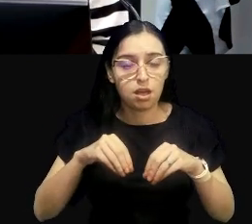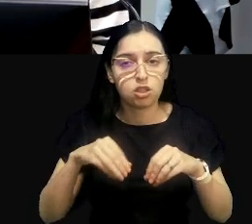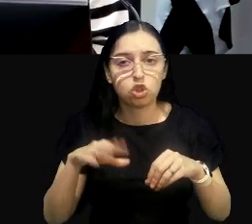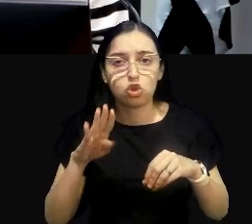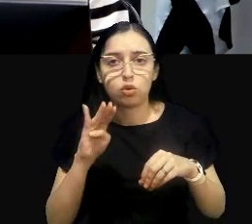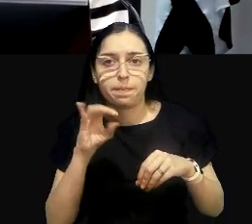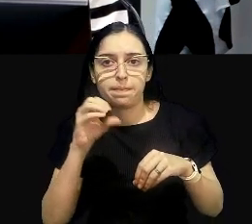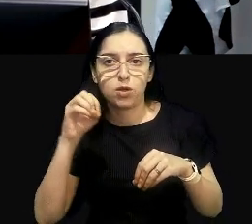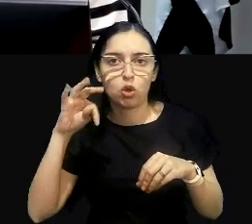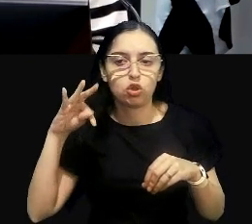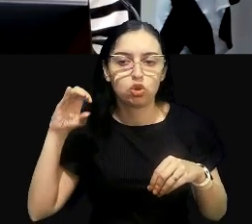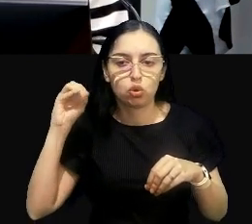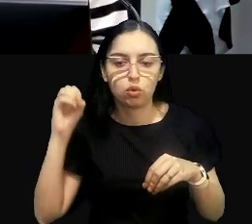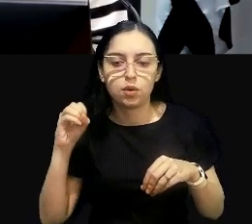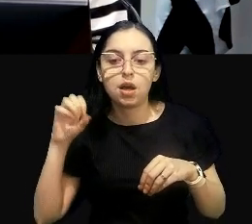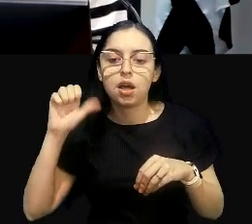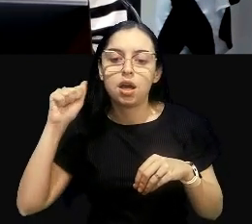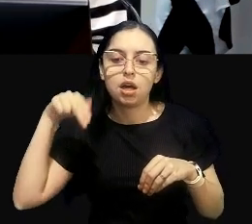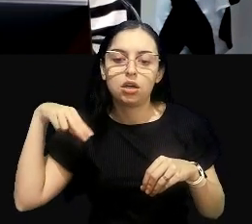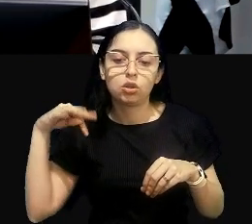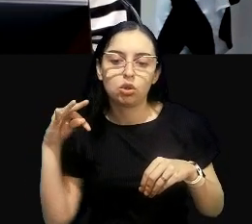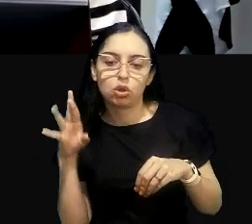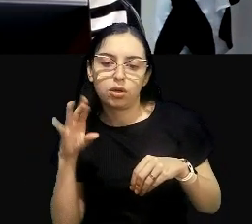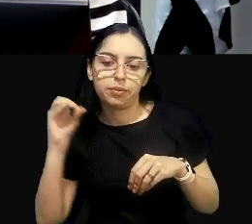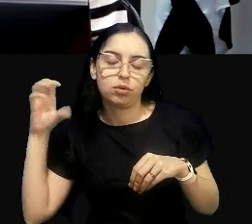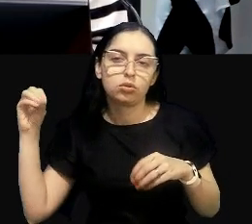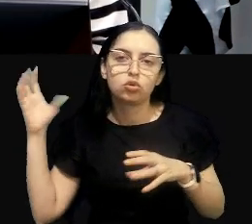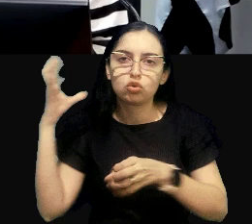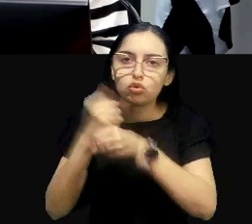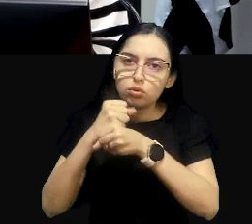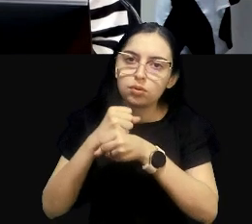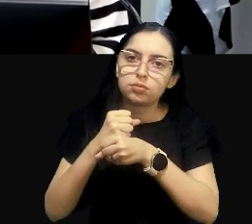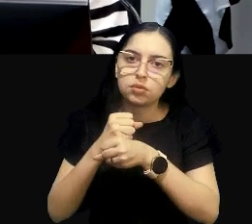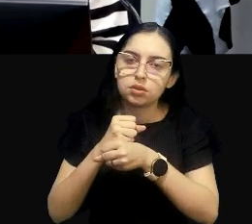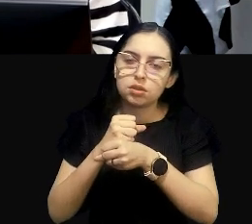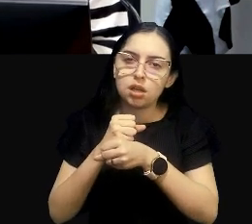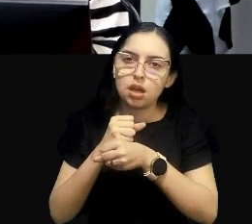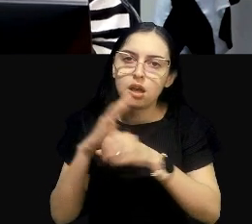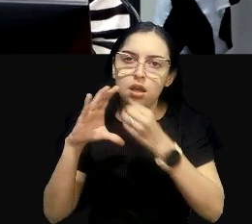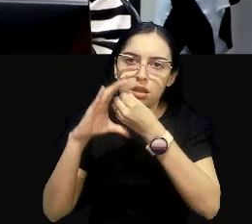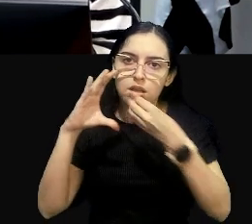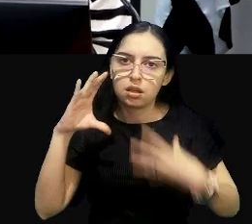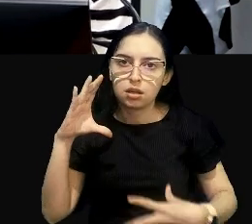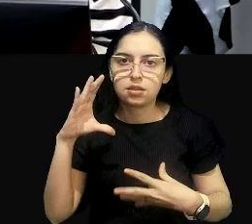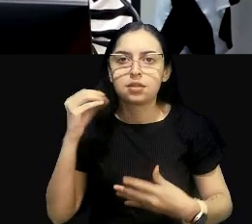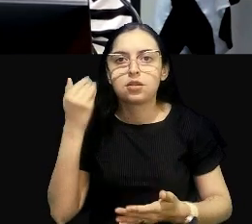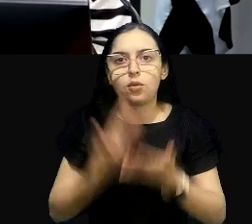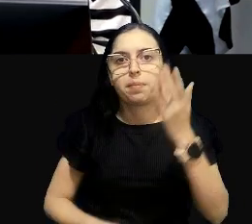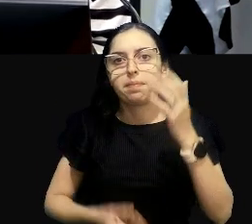Todos eles somam-se para a caracterização desse dano ambiental.